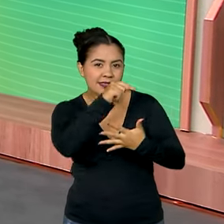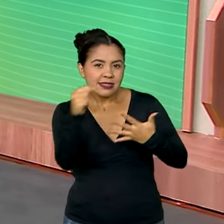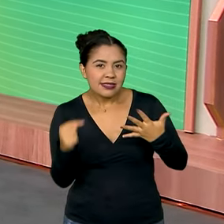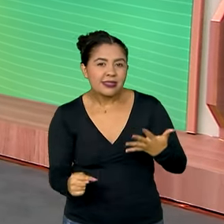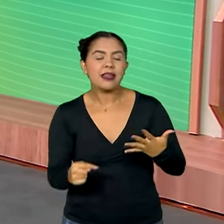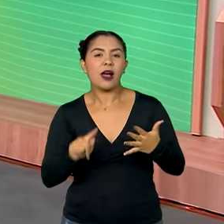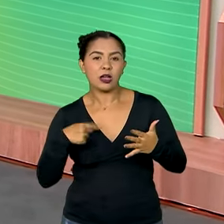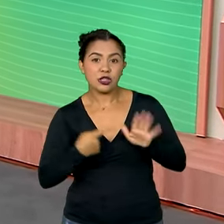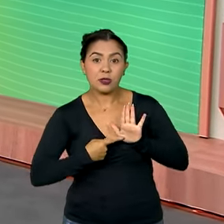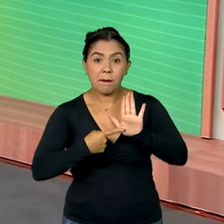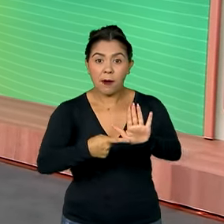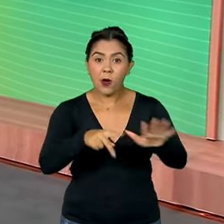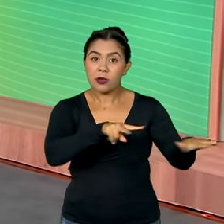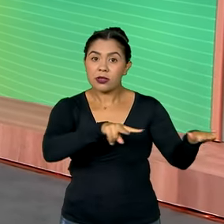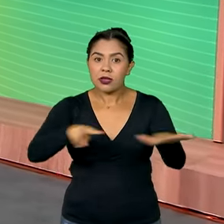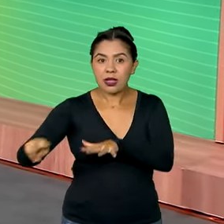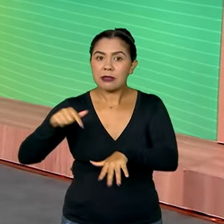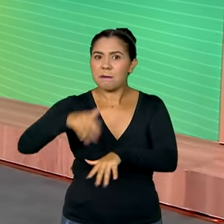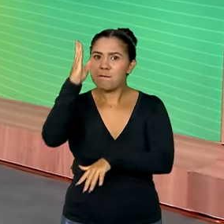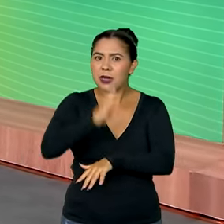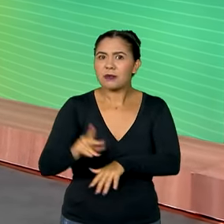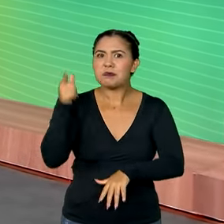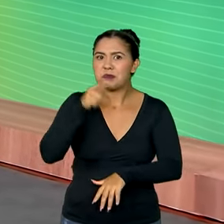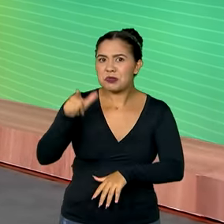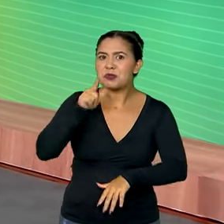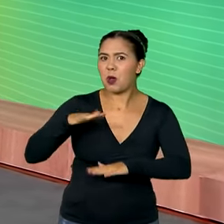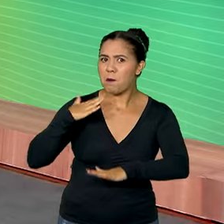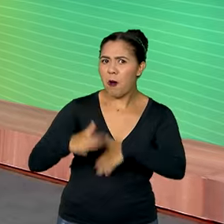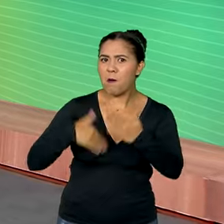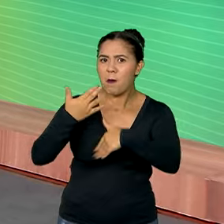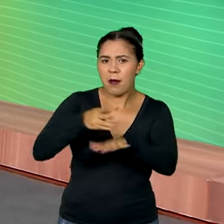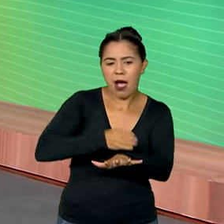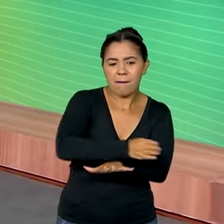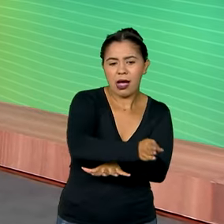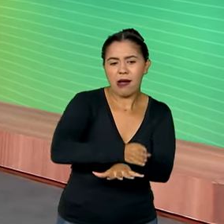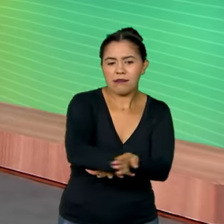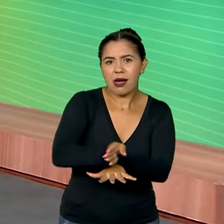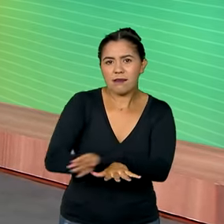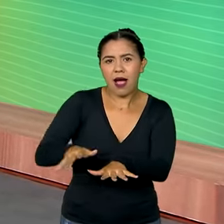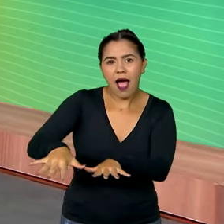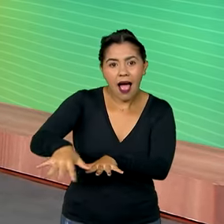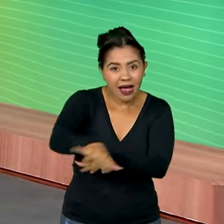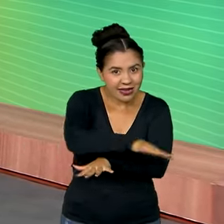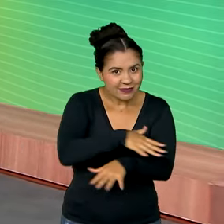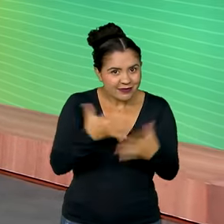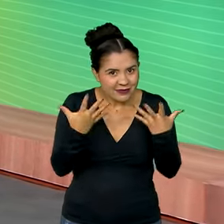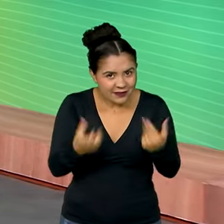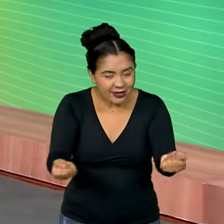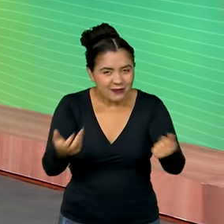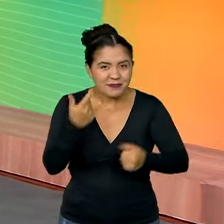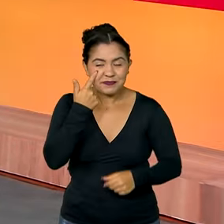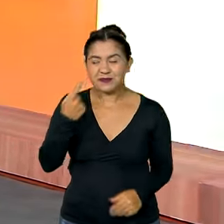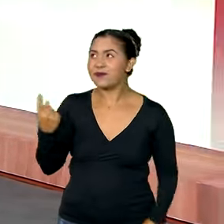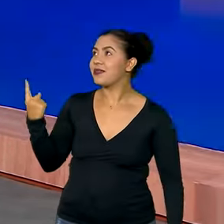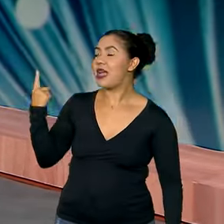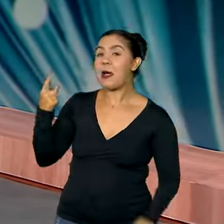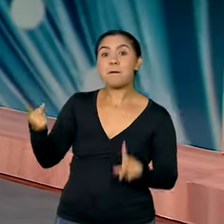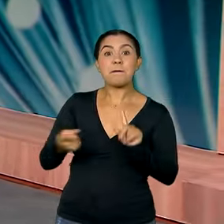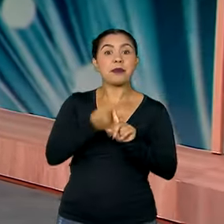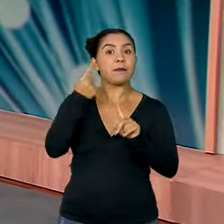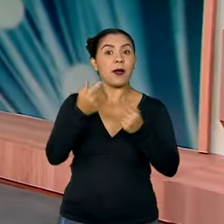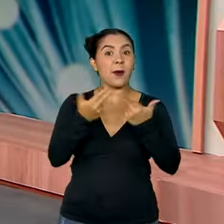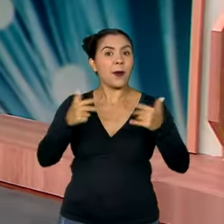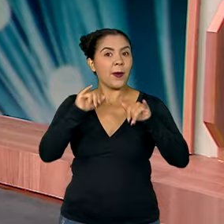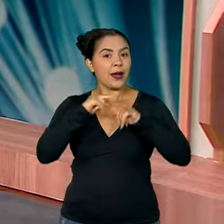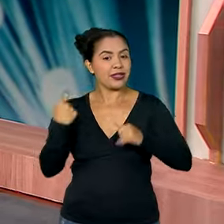e que mostram como o país está avançando nas mais diversas áreas. Então, vamos lá. Hoje a gente começa com o anúncio